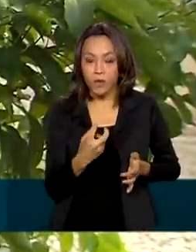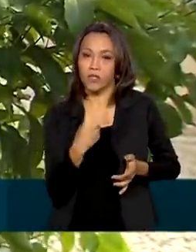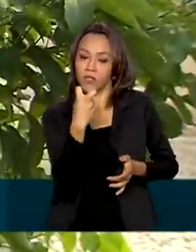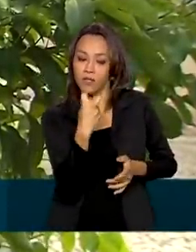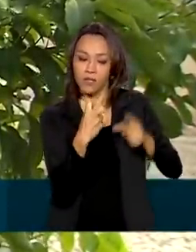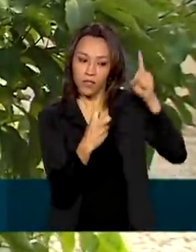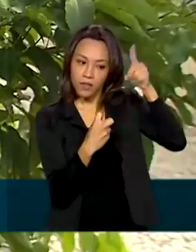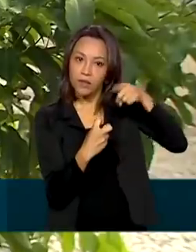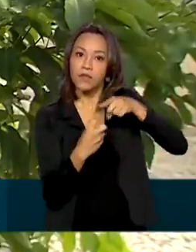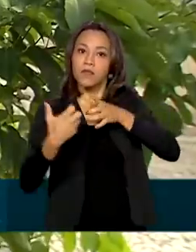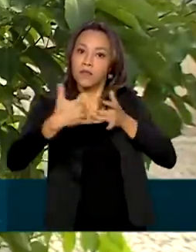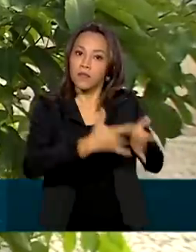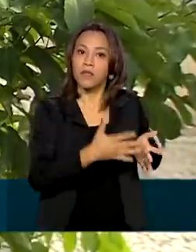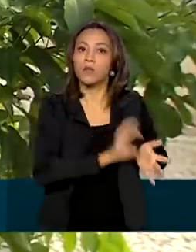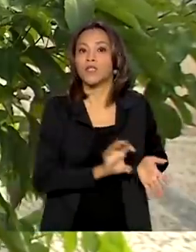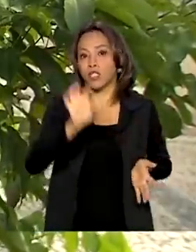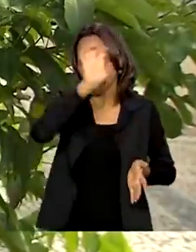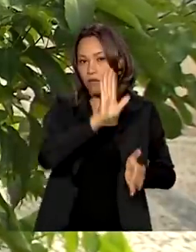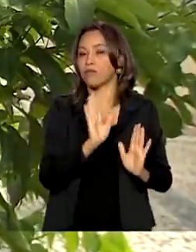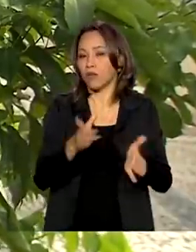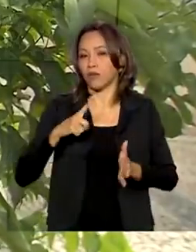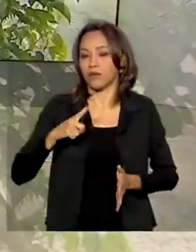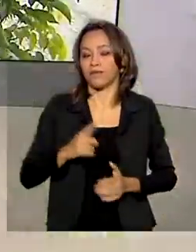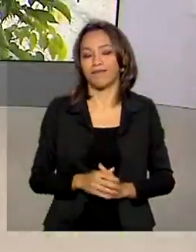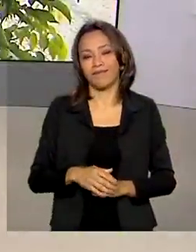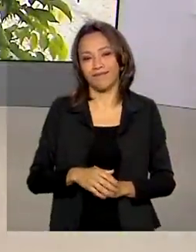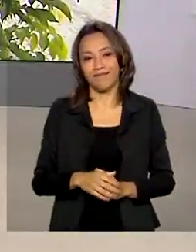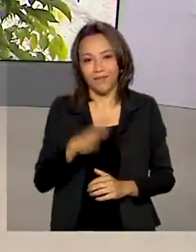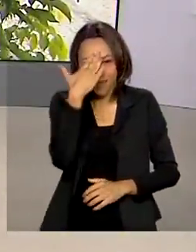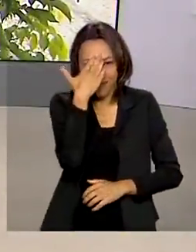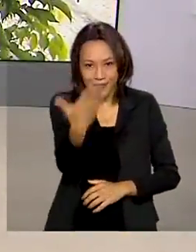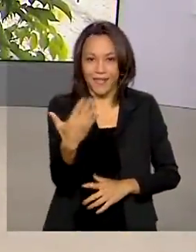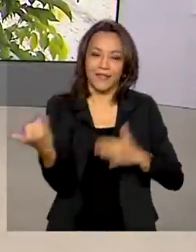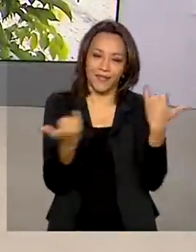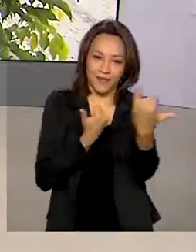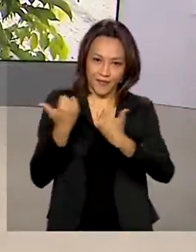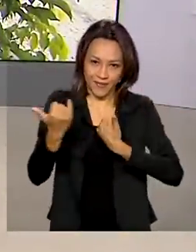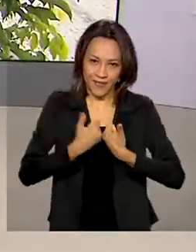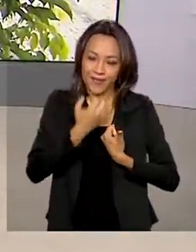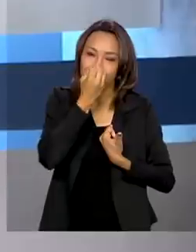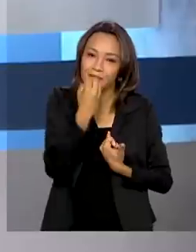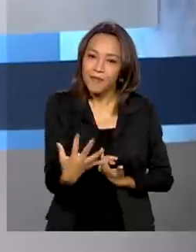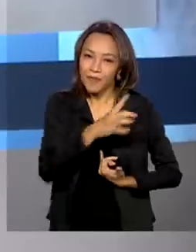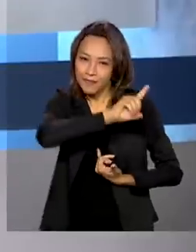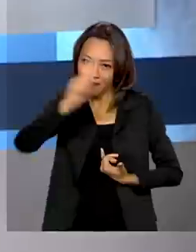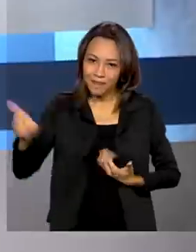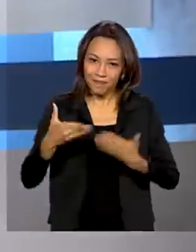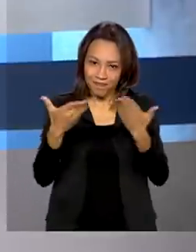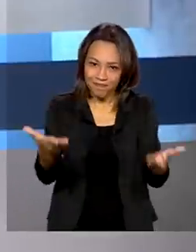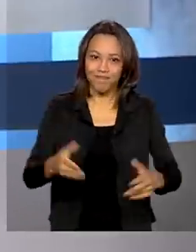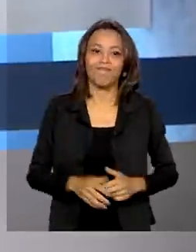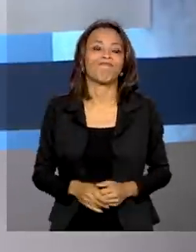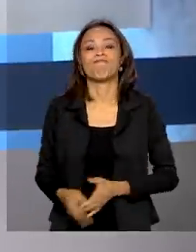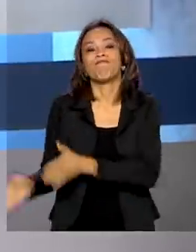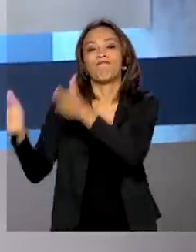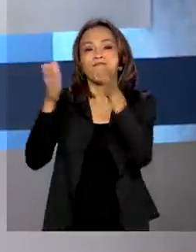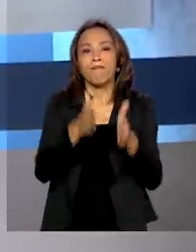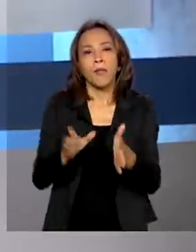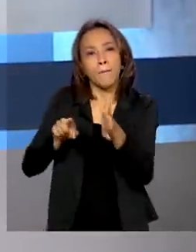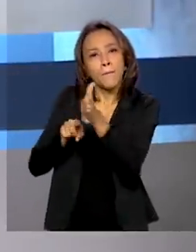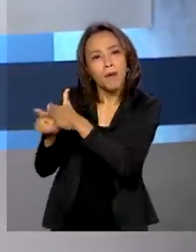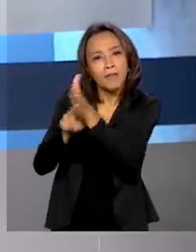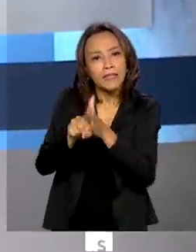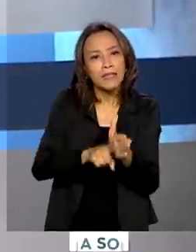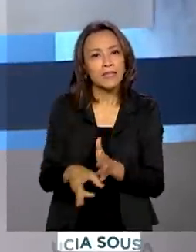nos estados. É com você, Renata. Obrigada pelas informações, Alessandra. Um bom dia para você. Uma pesquisa encomendada